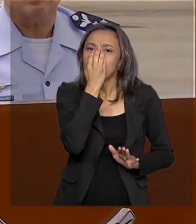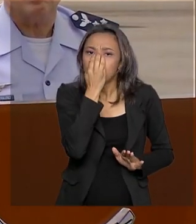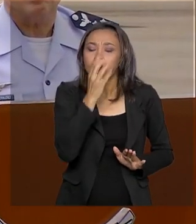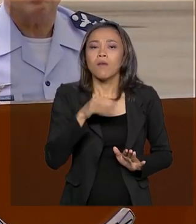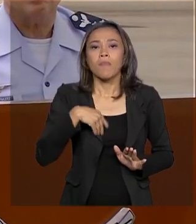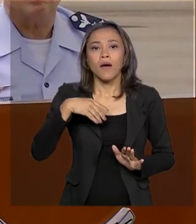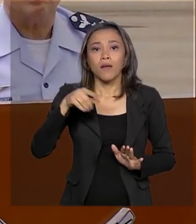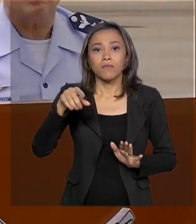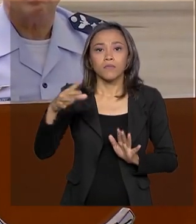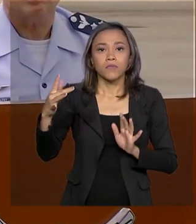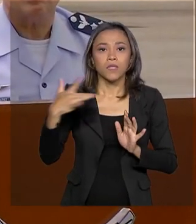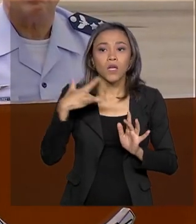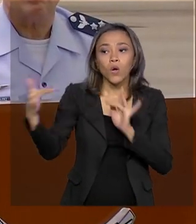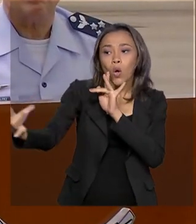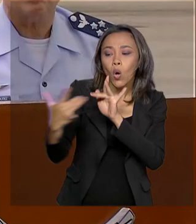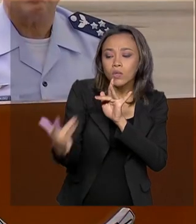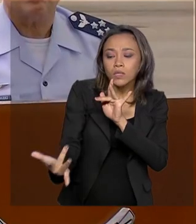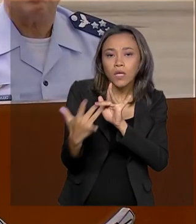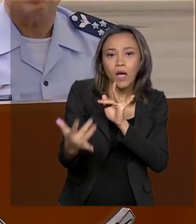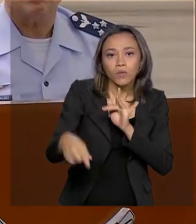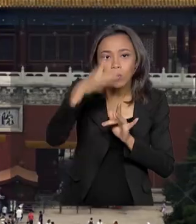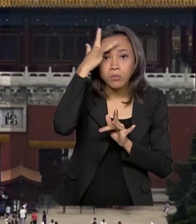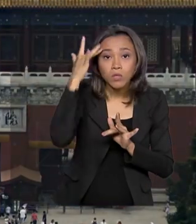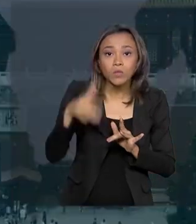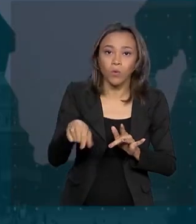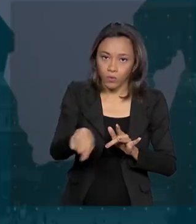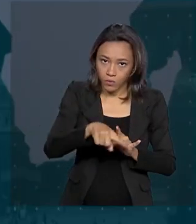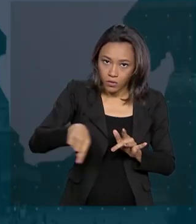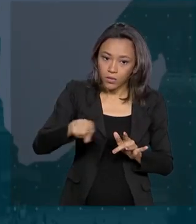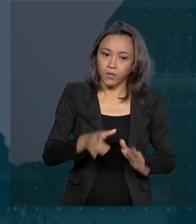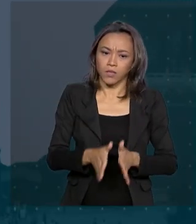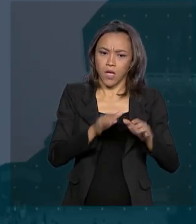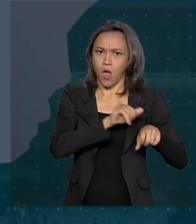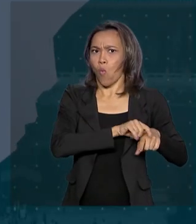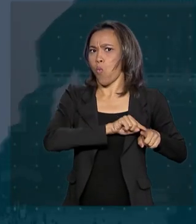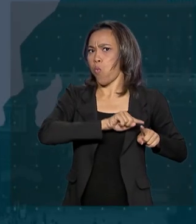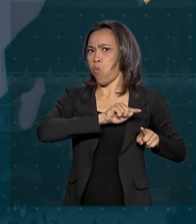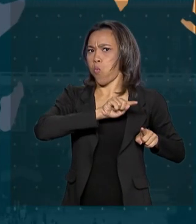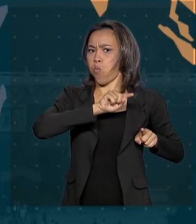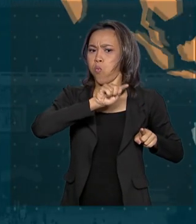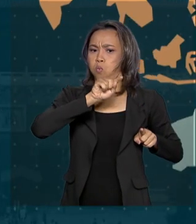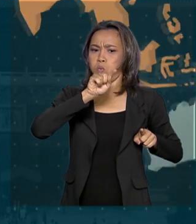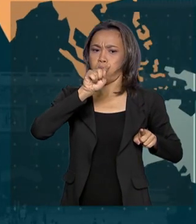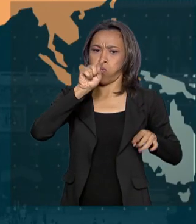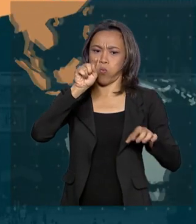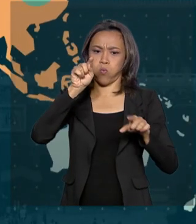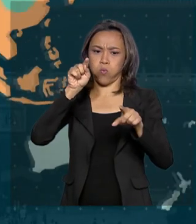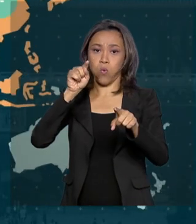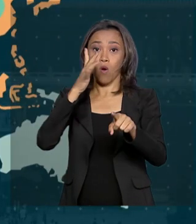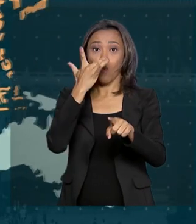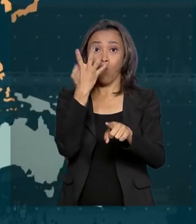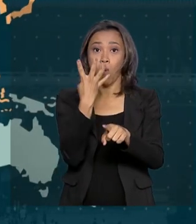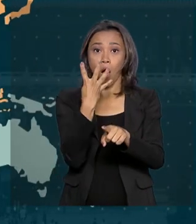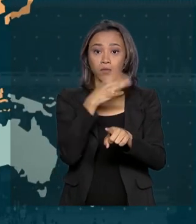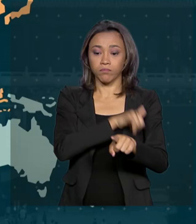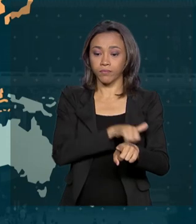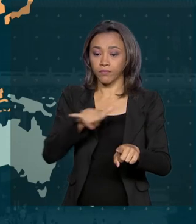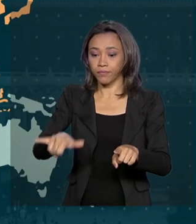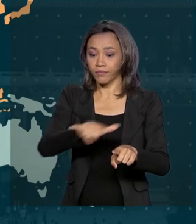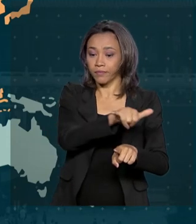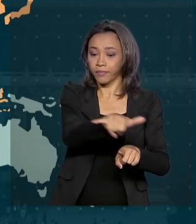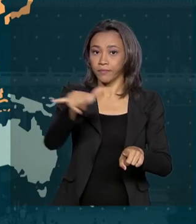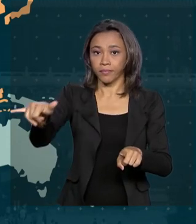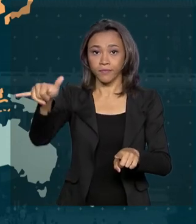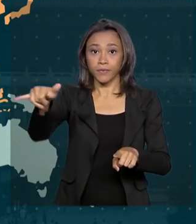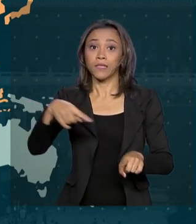contato em voo com os nossos passageiros. É um voo longo. O itinerário prevê pelo menos quatro escalas para reabastecimento